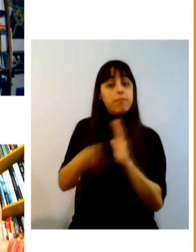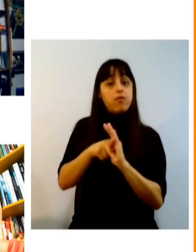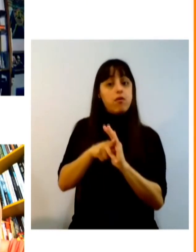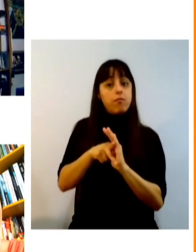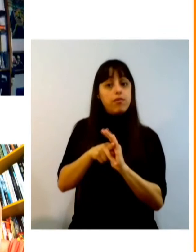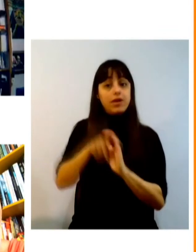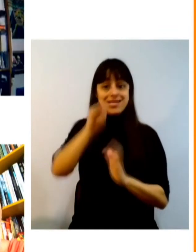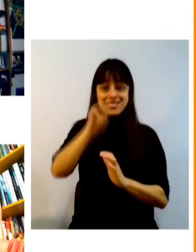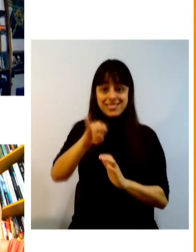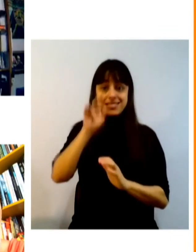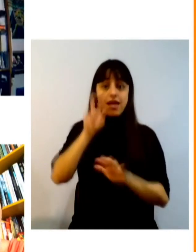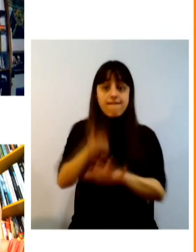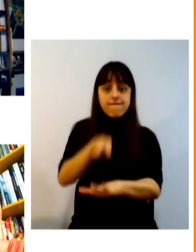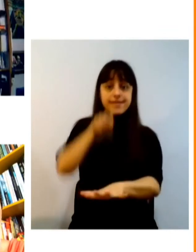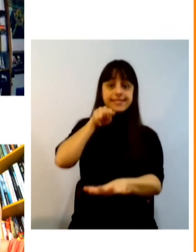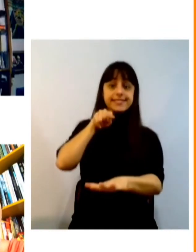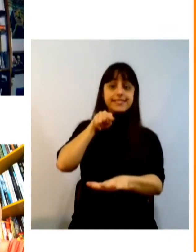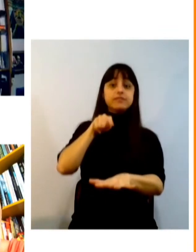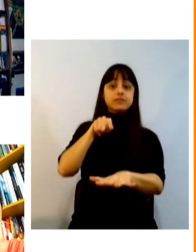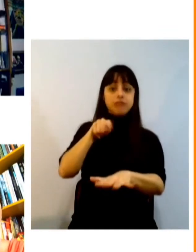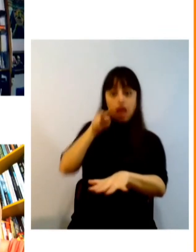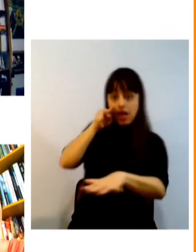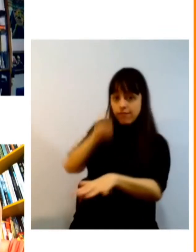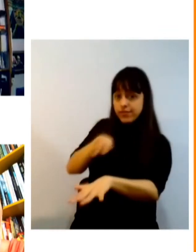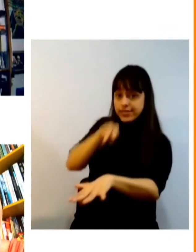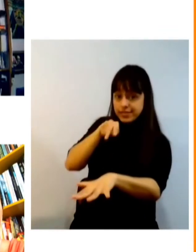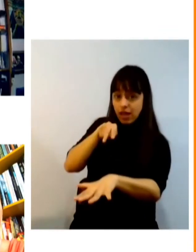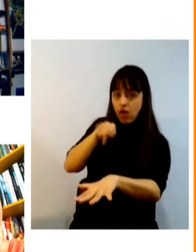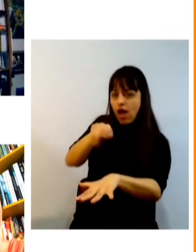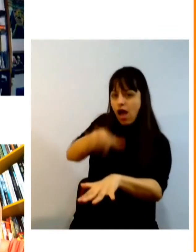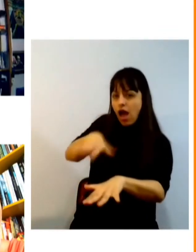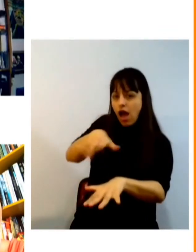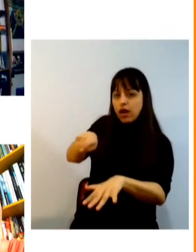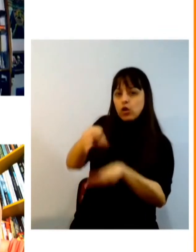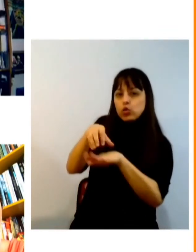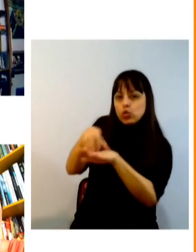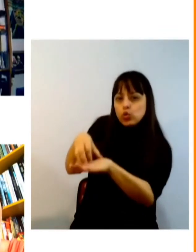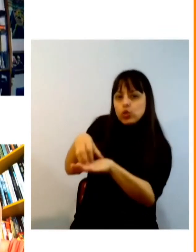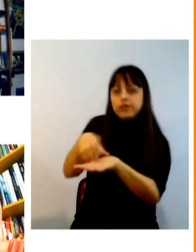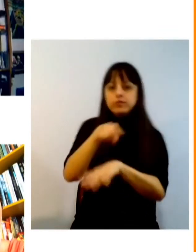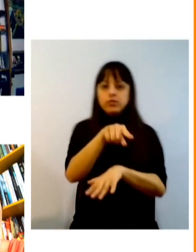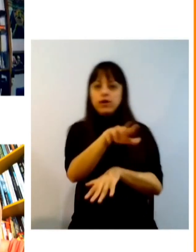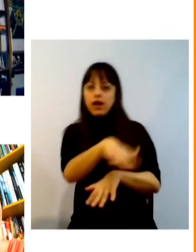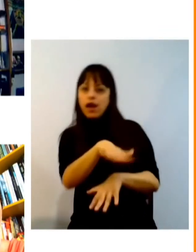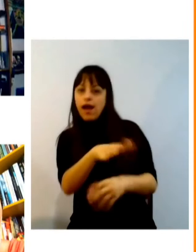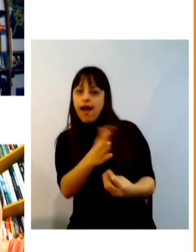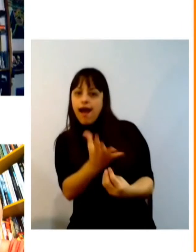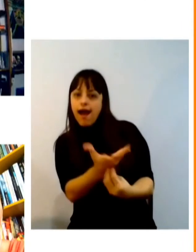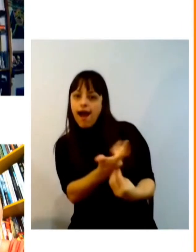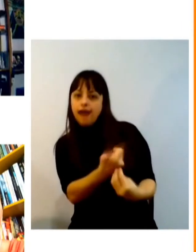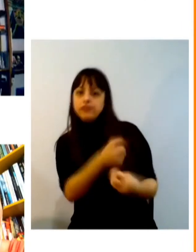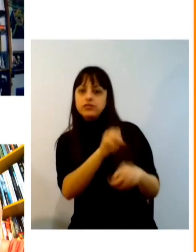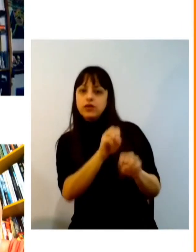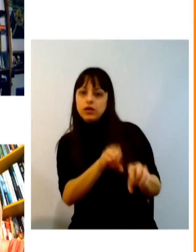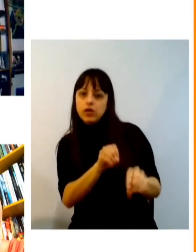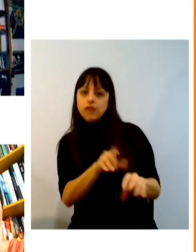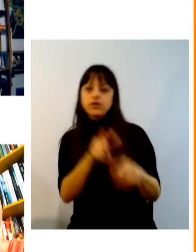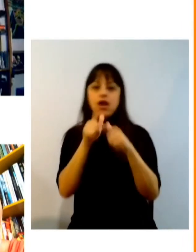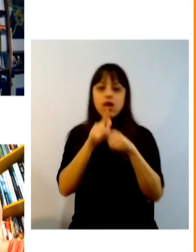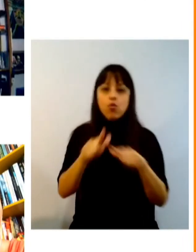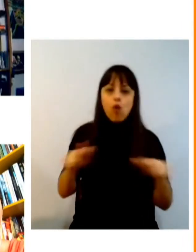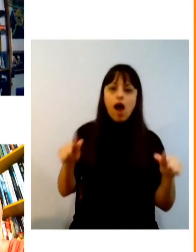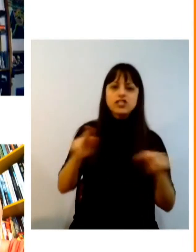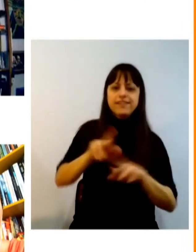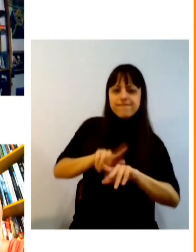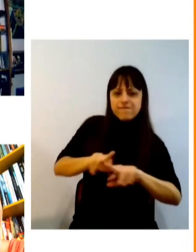possível fazer uma interferência na área do setor de turismo na área de educação arte educação e tantas outras linguagens mas